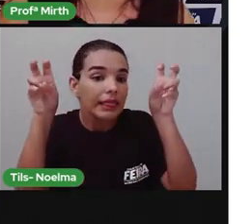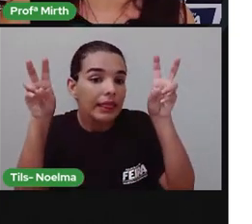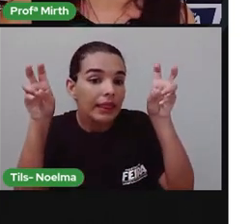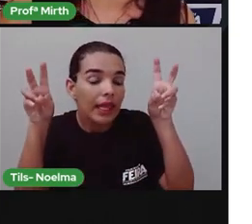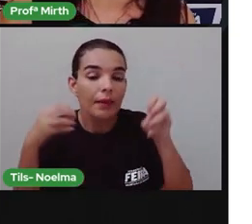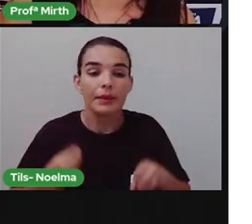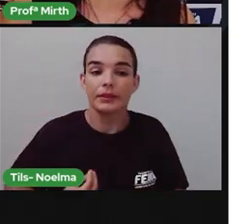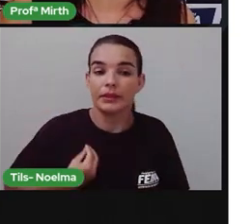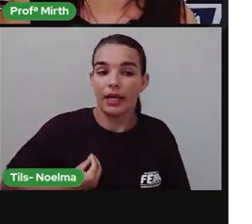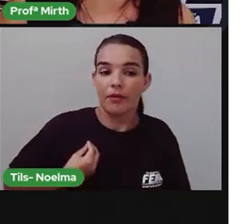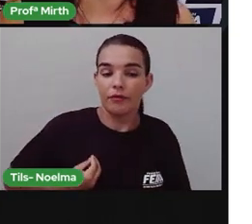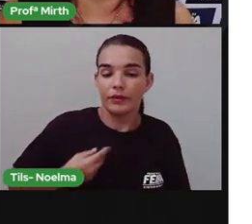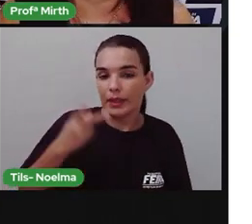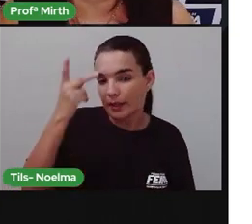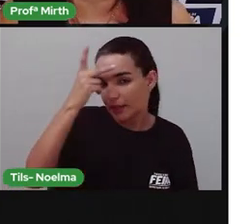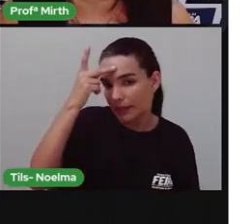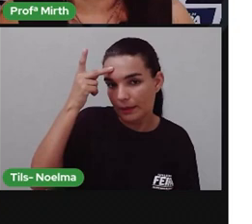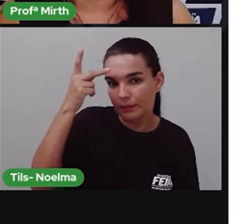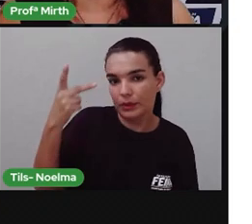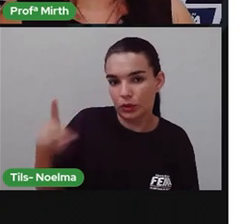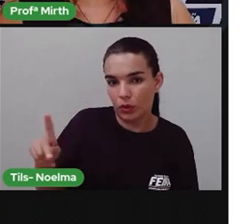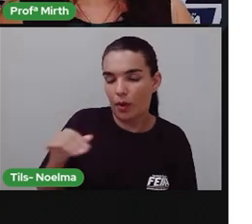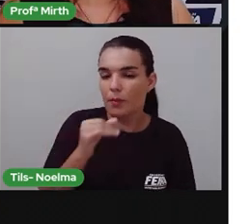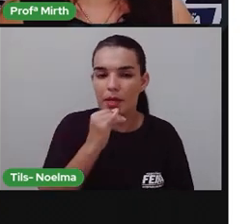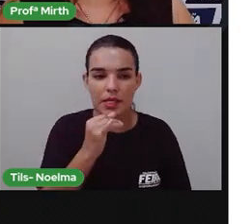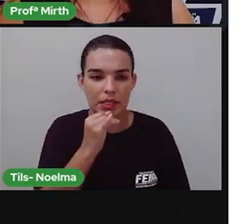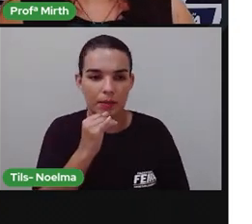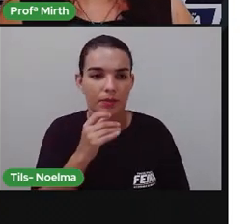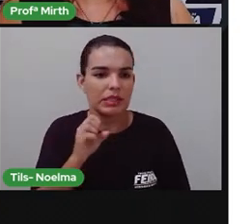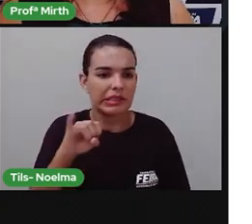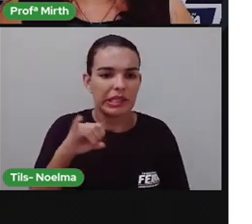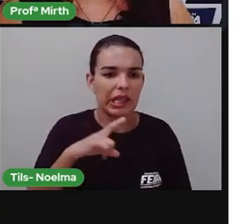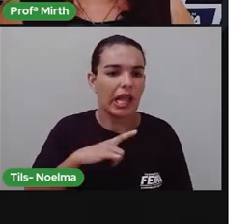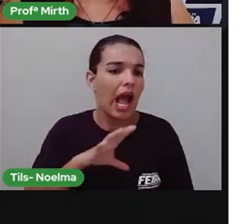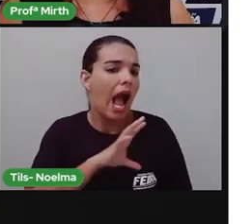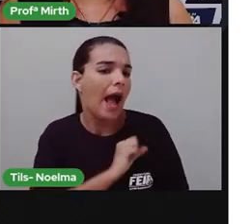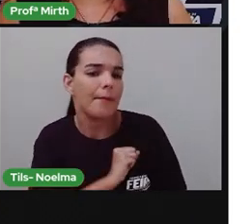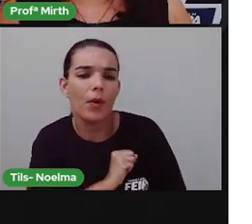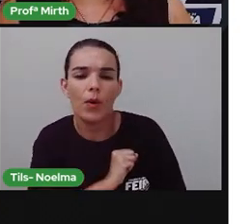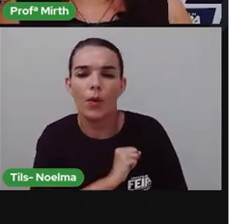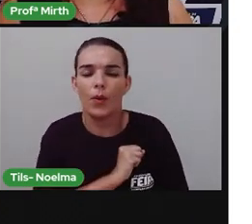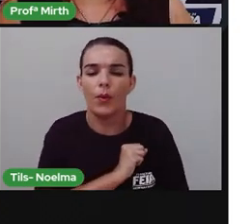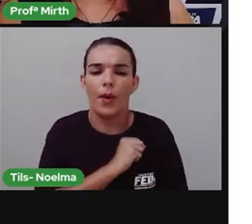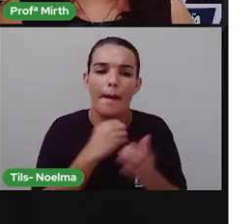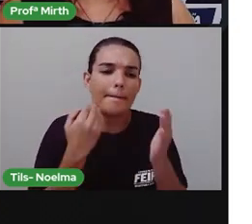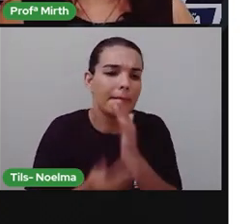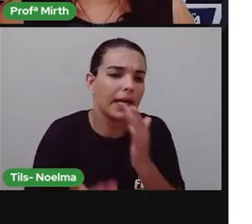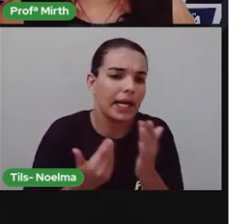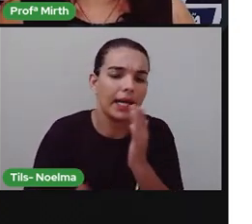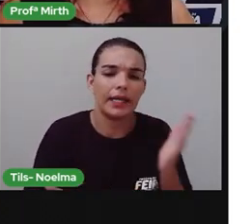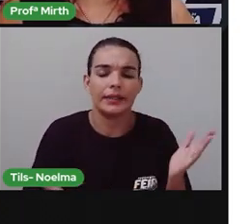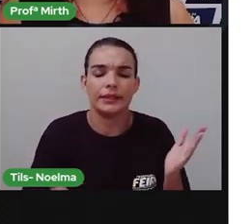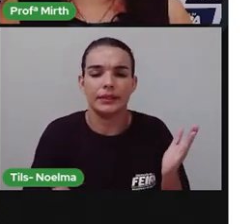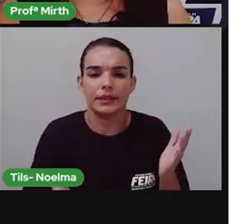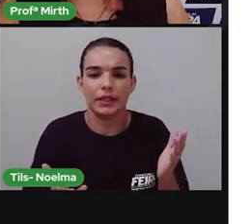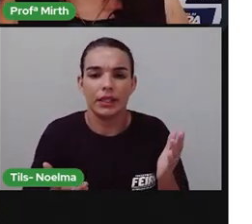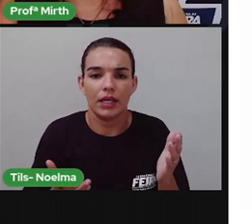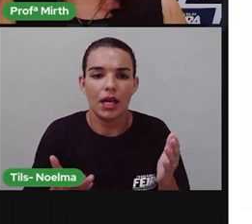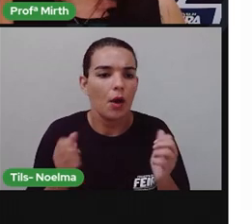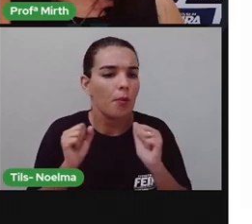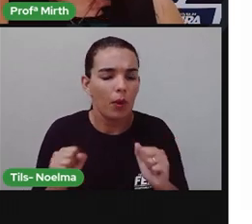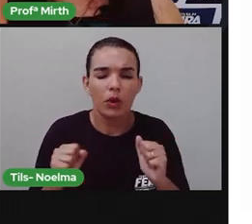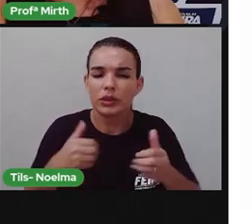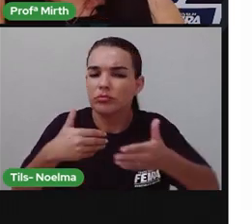derrotas dessa pessoa, traumas, entre outros. Em ordem aleatória ou psicológica. Não